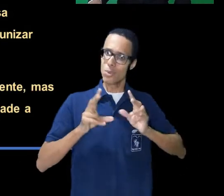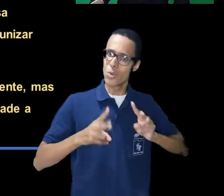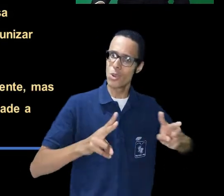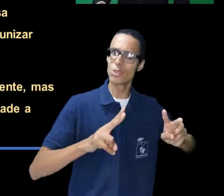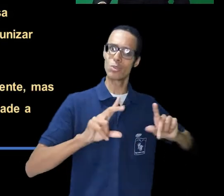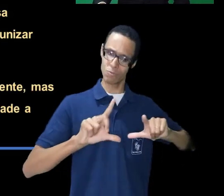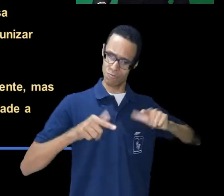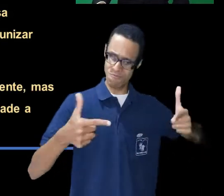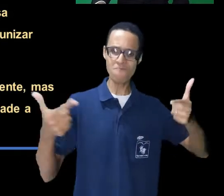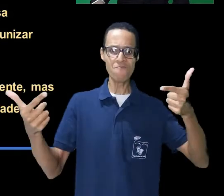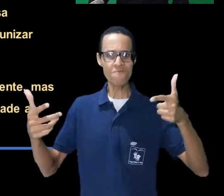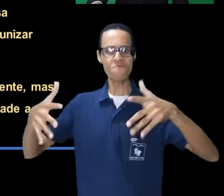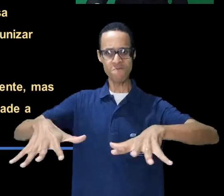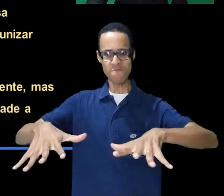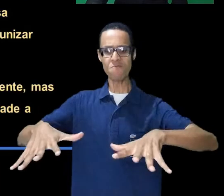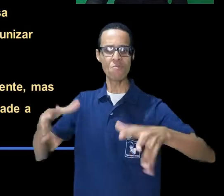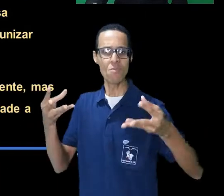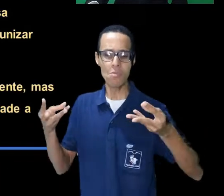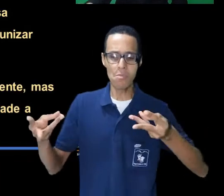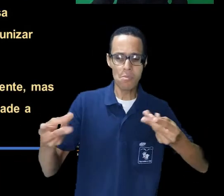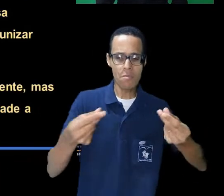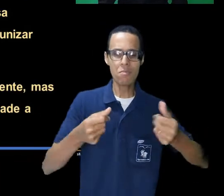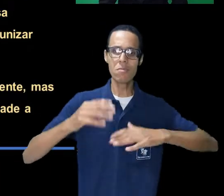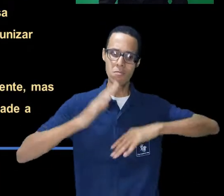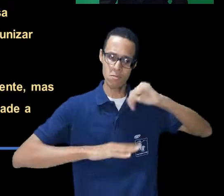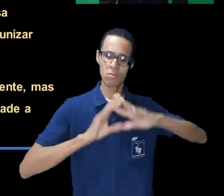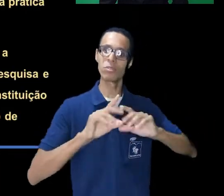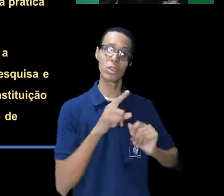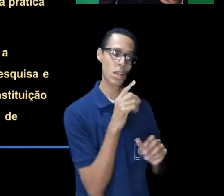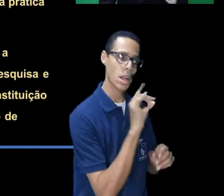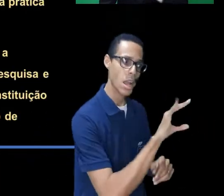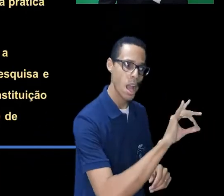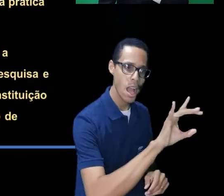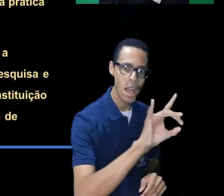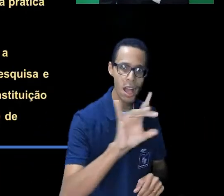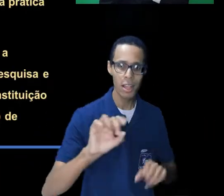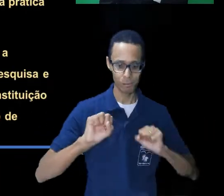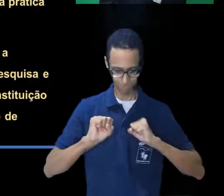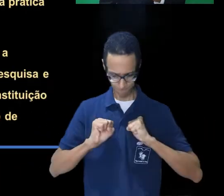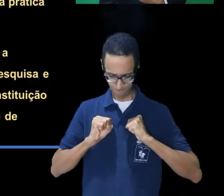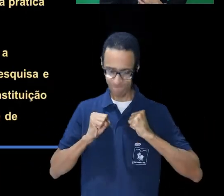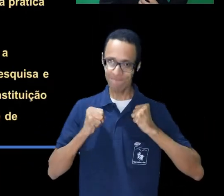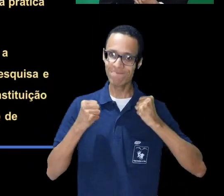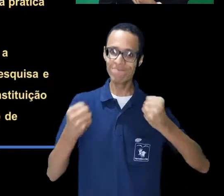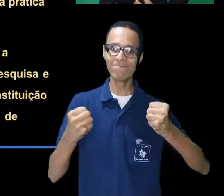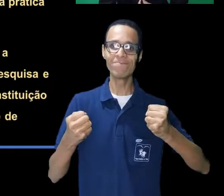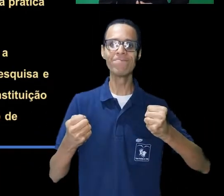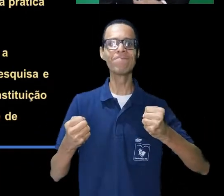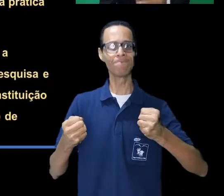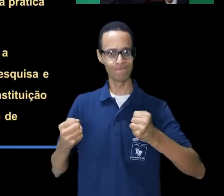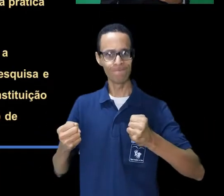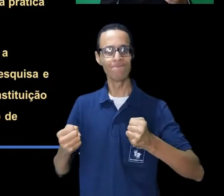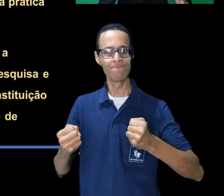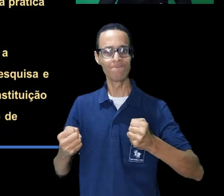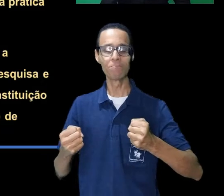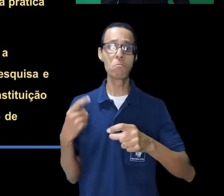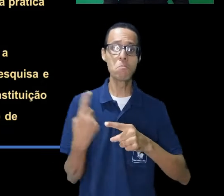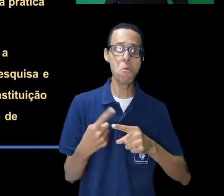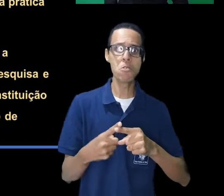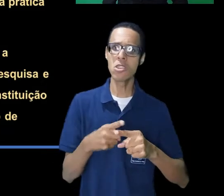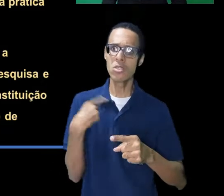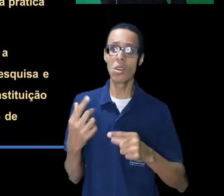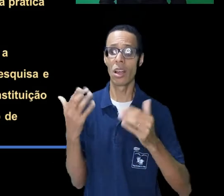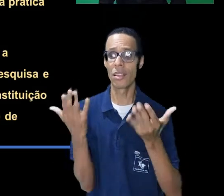a partir dos nossos esforços na inclusão menor. A nossa atuação visa sempre o desenvolvimento do outro,